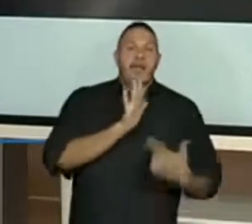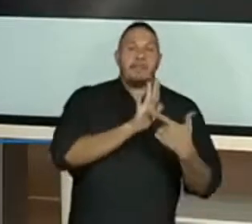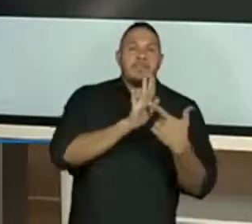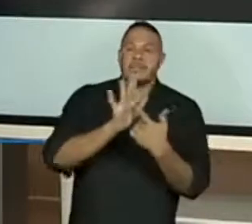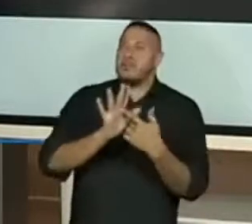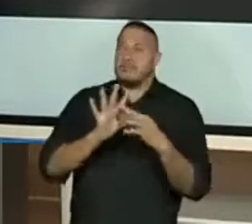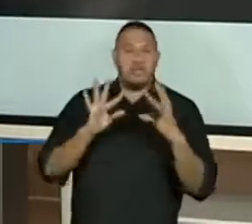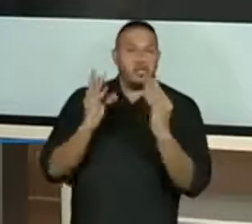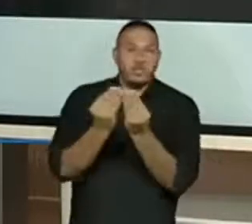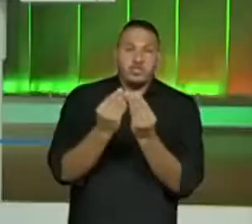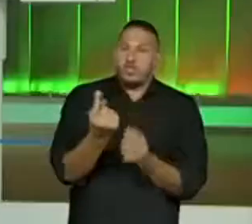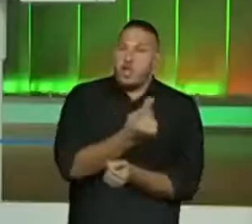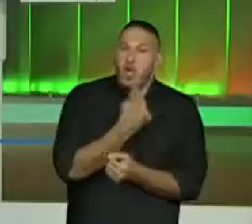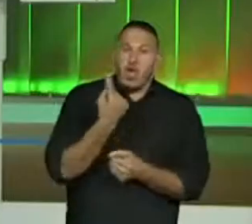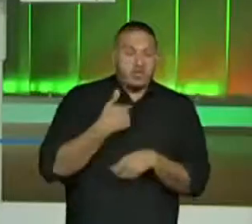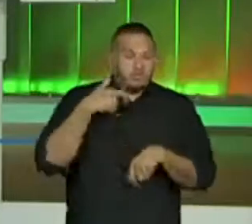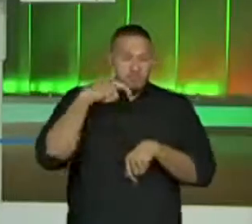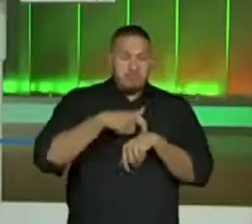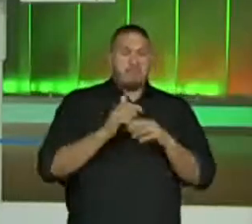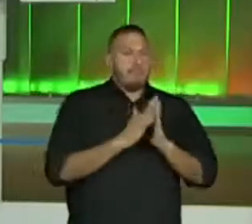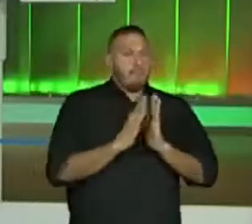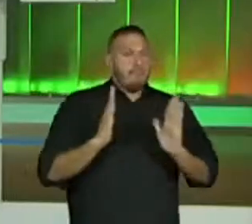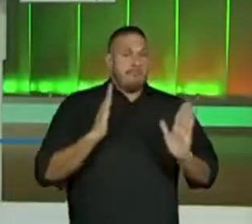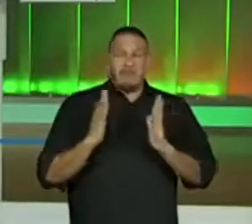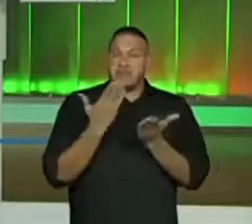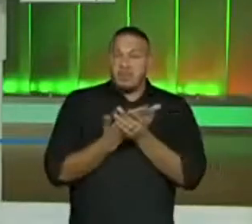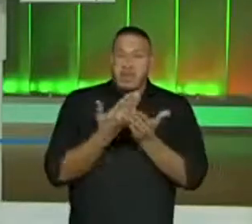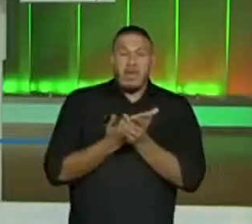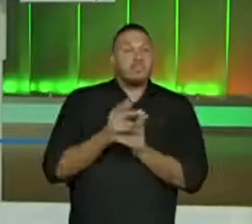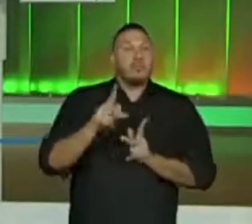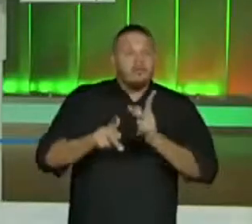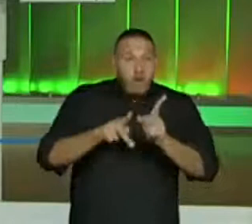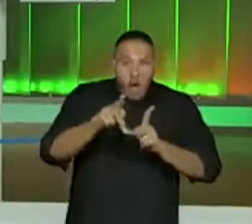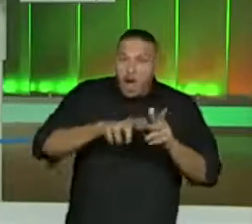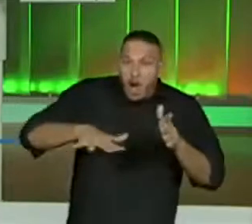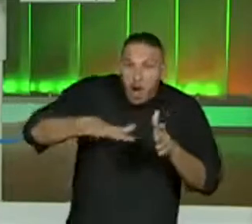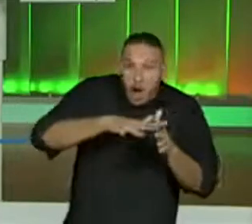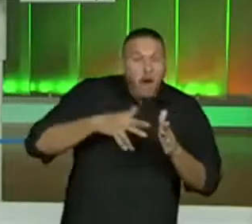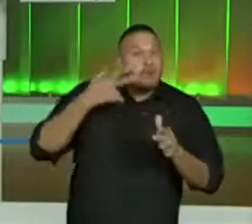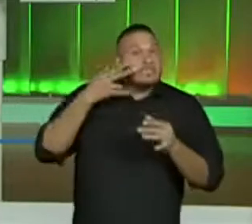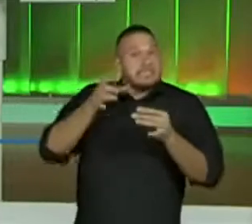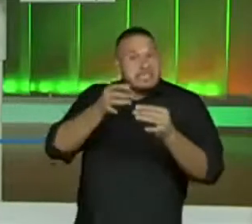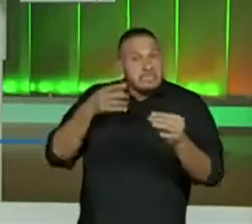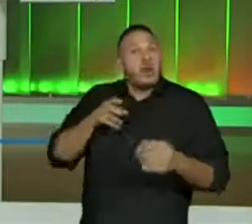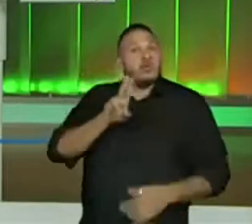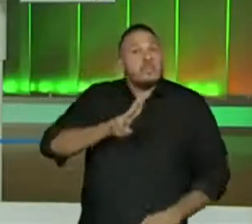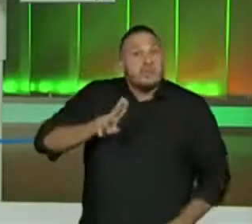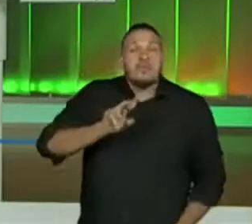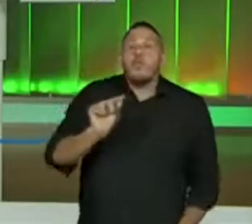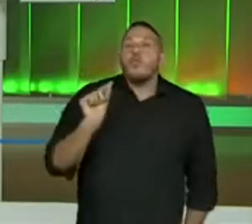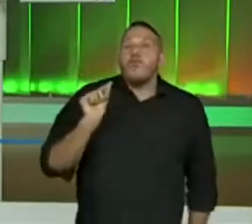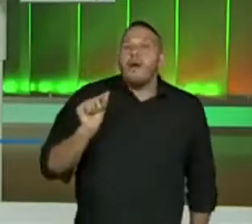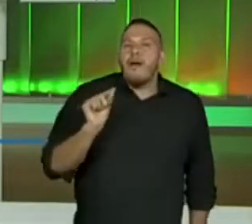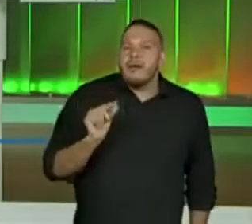nós no decorrer dessa aula os indígenas os povos indígenas utilizavam as constelações para